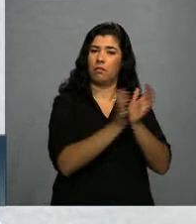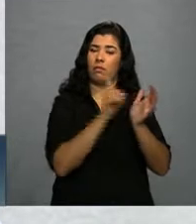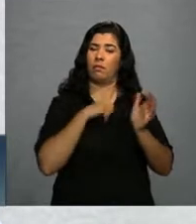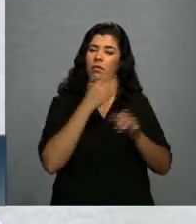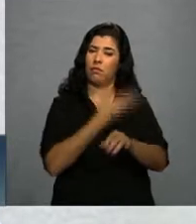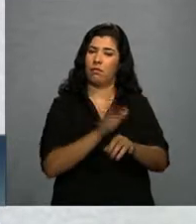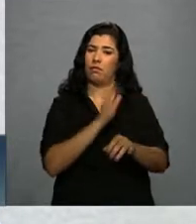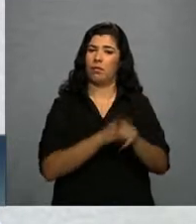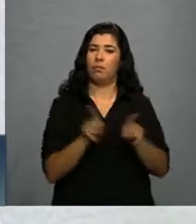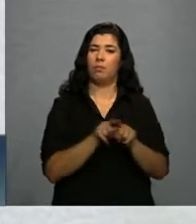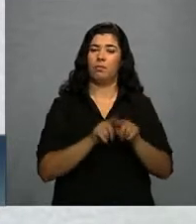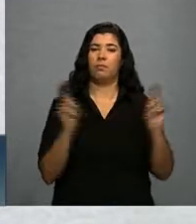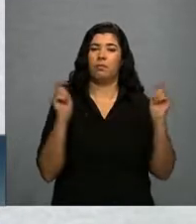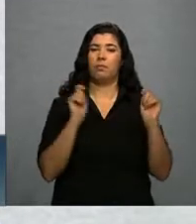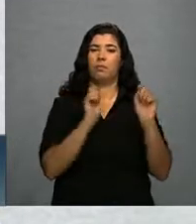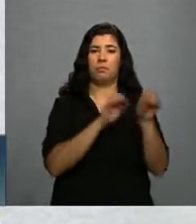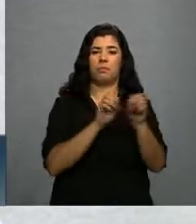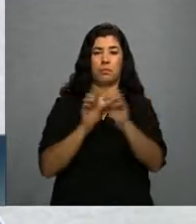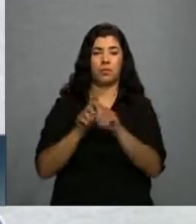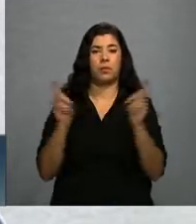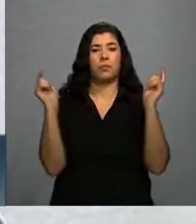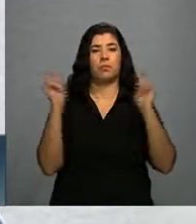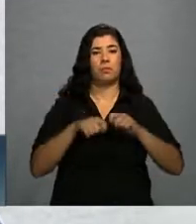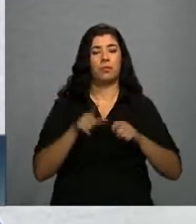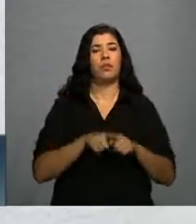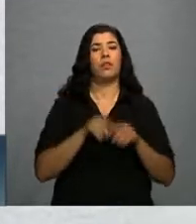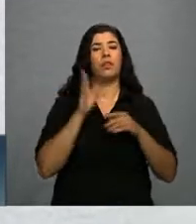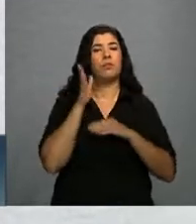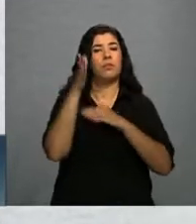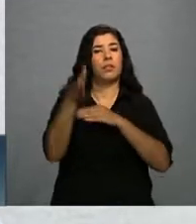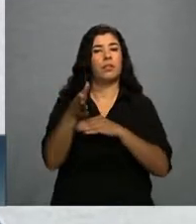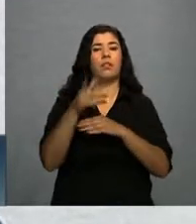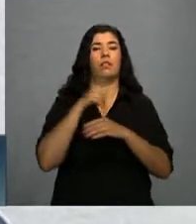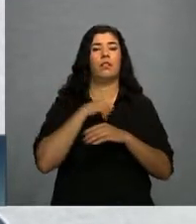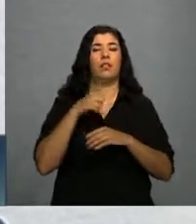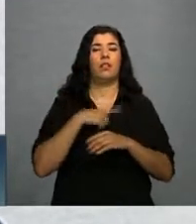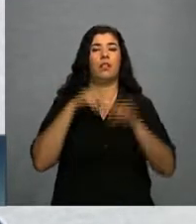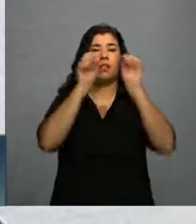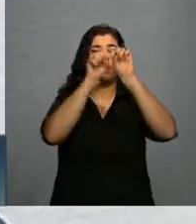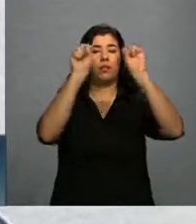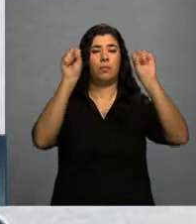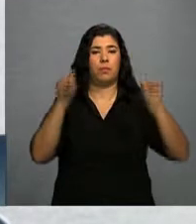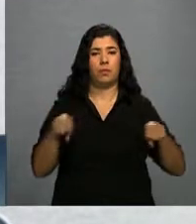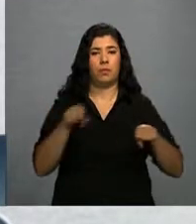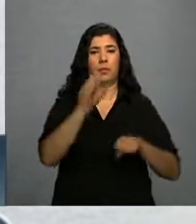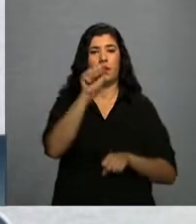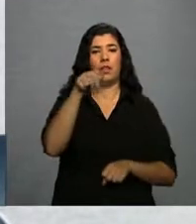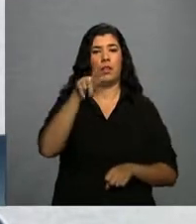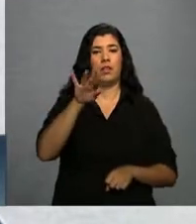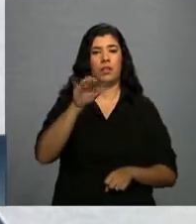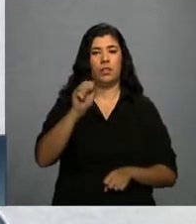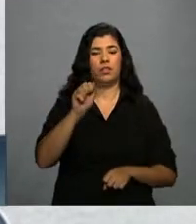capacitada, e será feita a adesão ao sistema imovido WebCiclo do Sangue, módulo Agência Transicional.